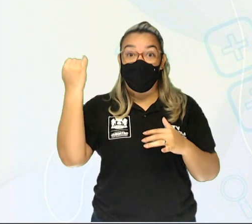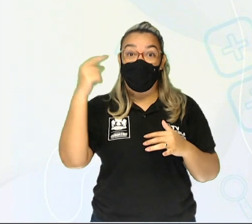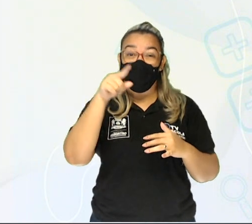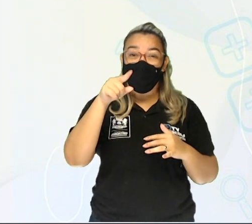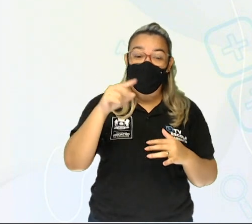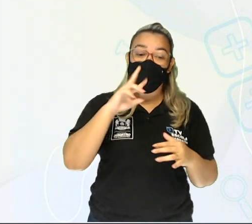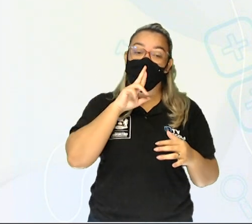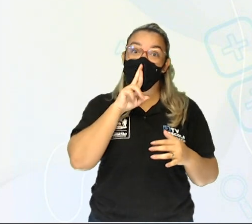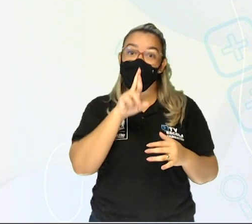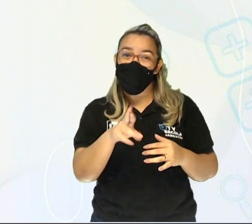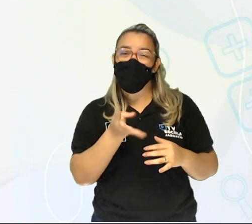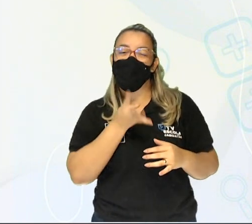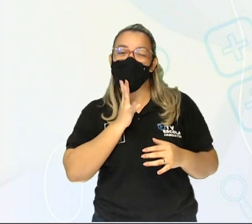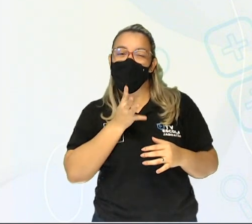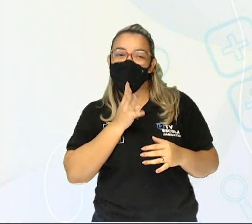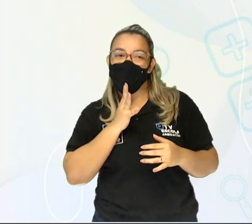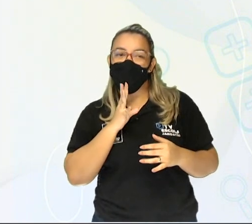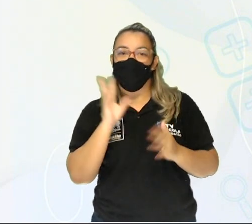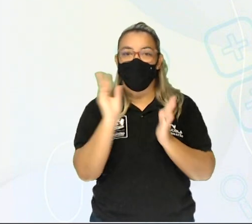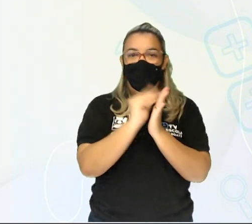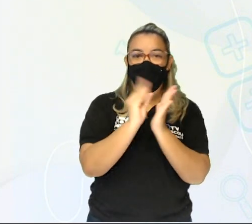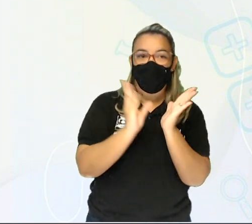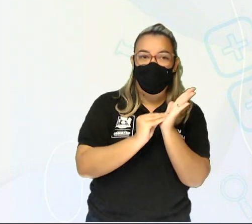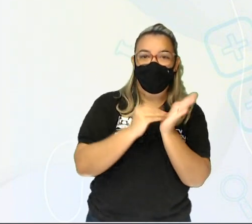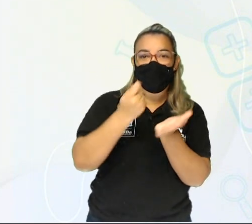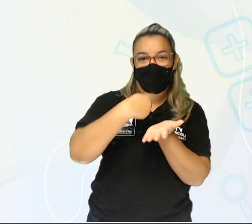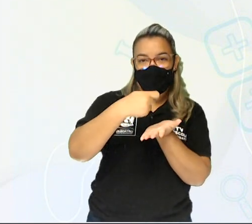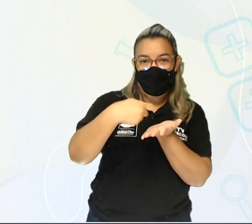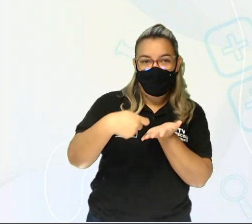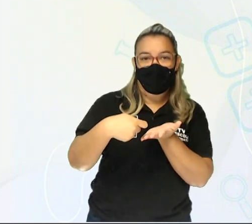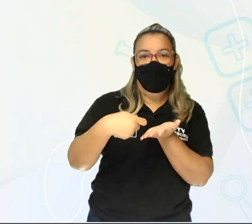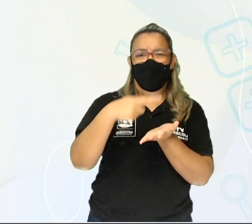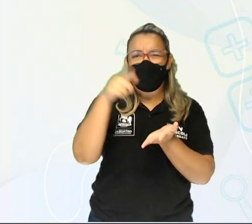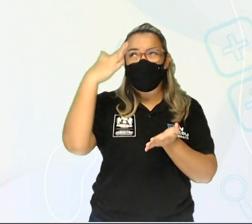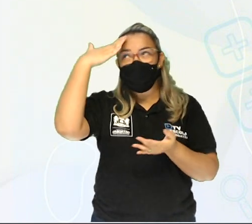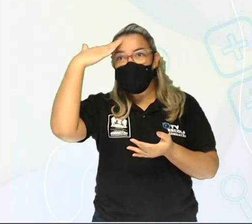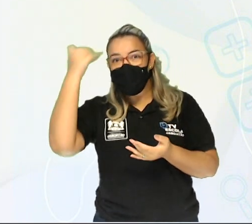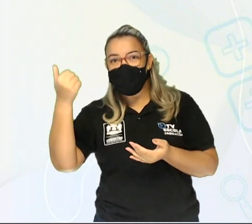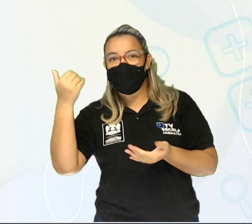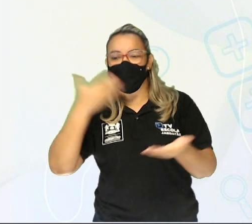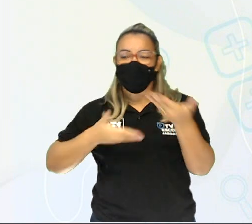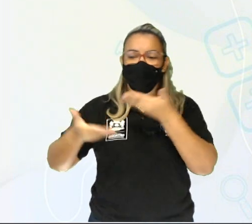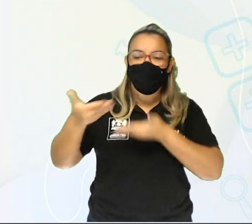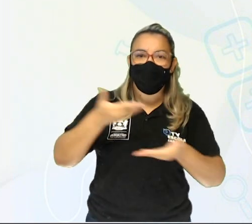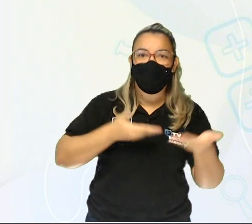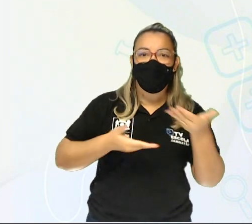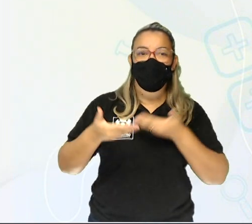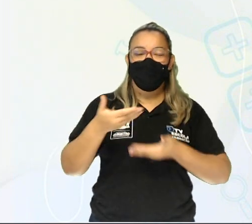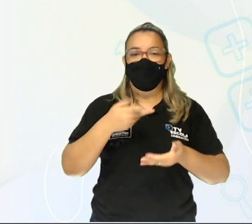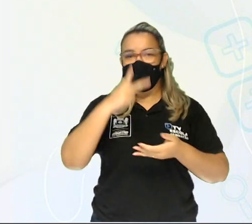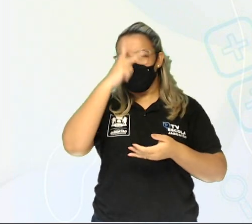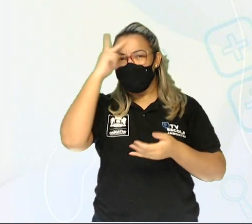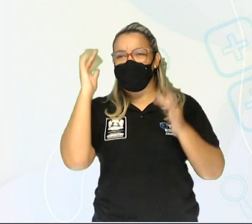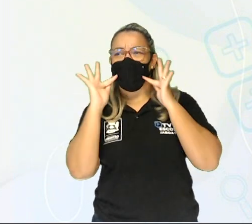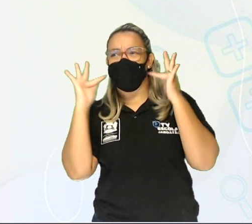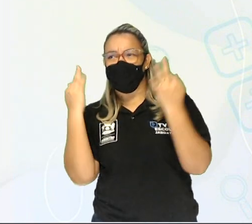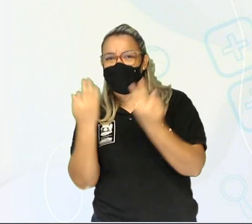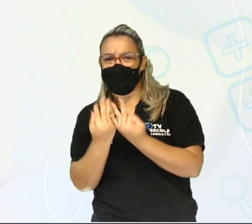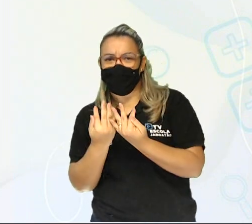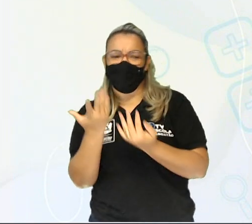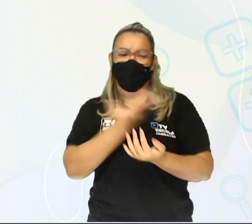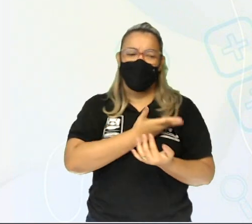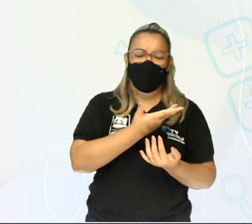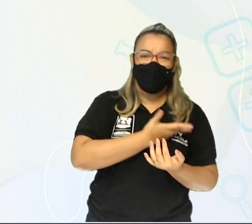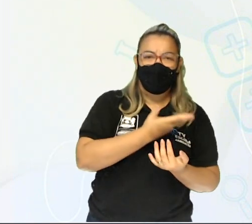responda, que você traga o que você sabe. E que isso possa ser dividido tanto com as pessoas da família, quanto os